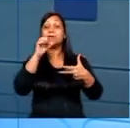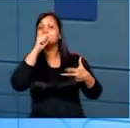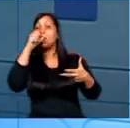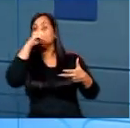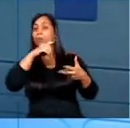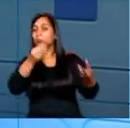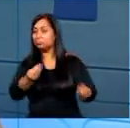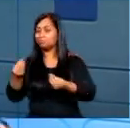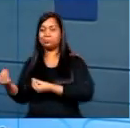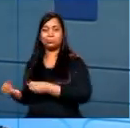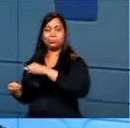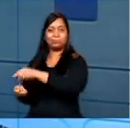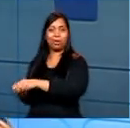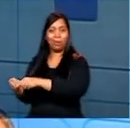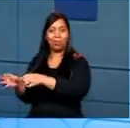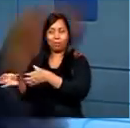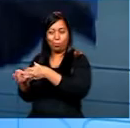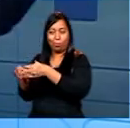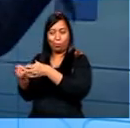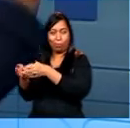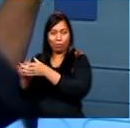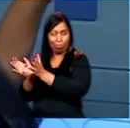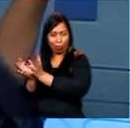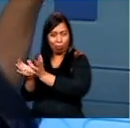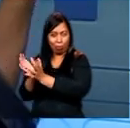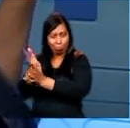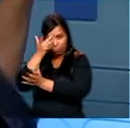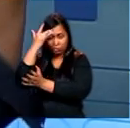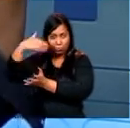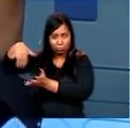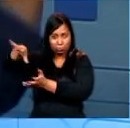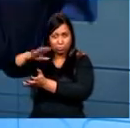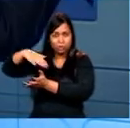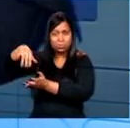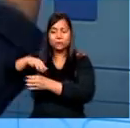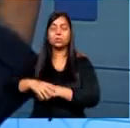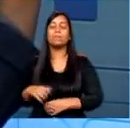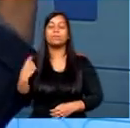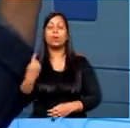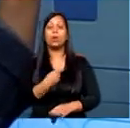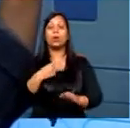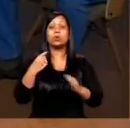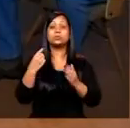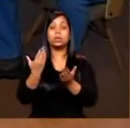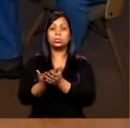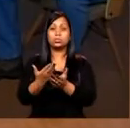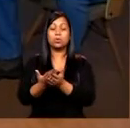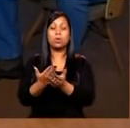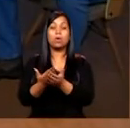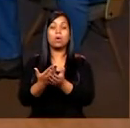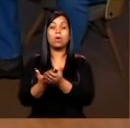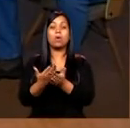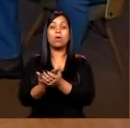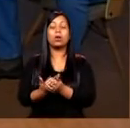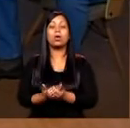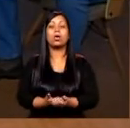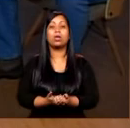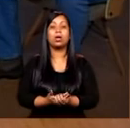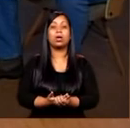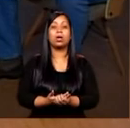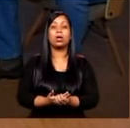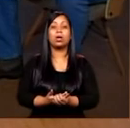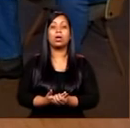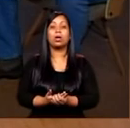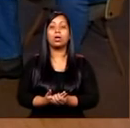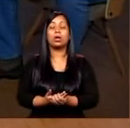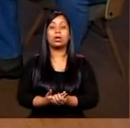semana, para que a classe trabalhadora, né, a gente está na periferia, a nossa escola, a escola sede do cursinho. A escola